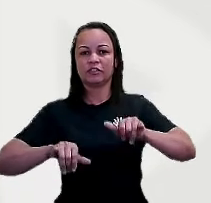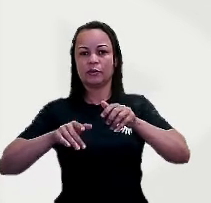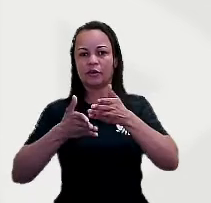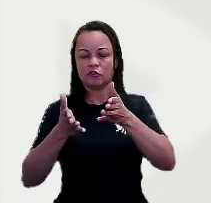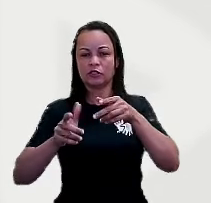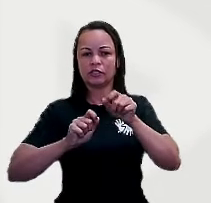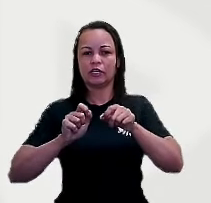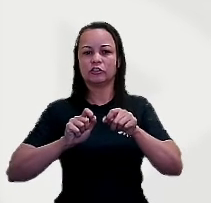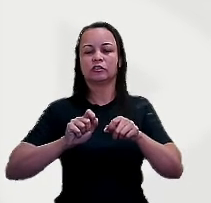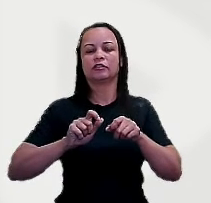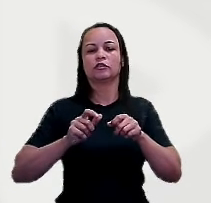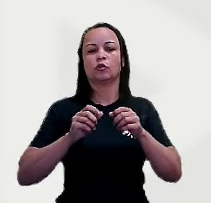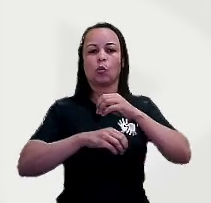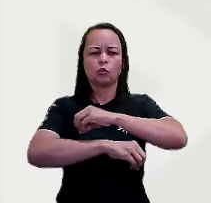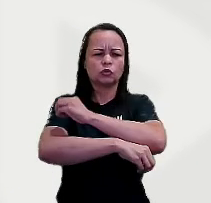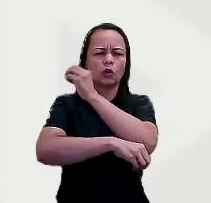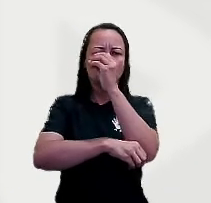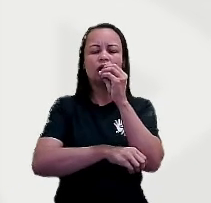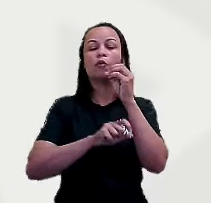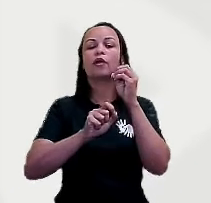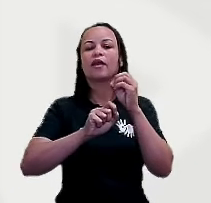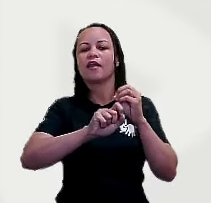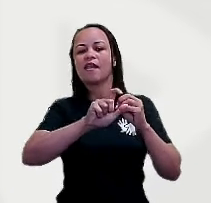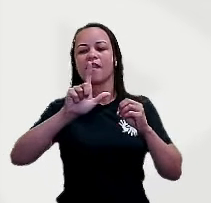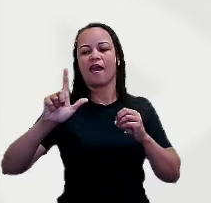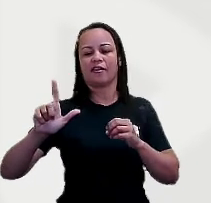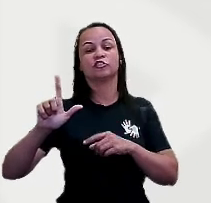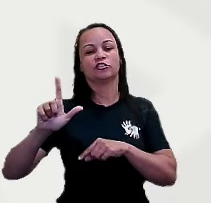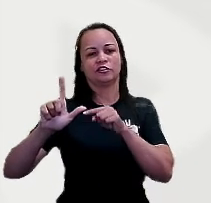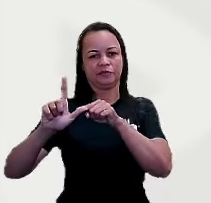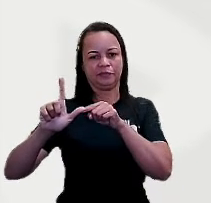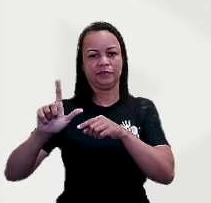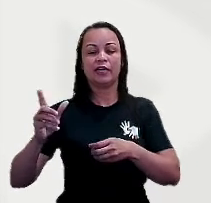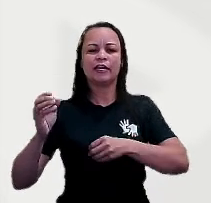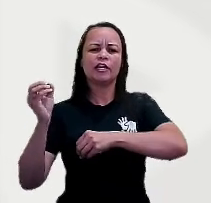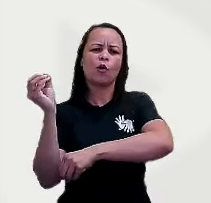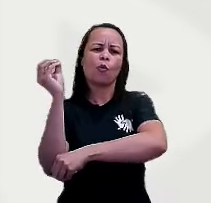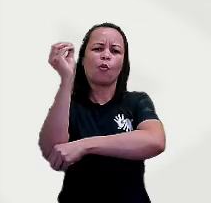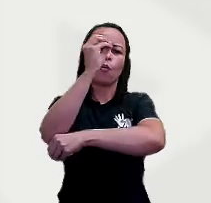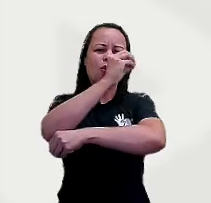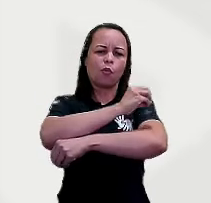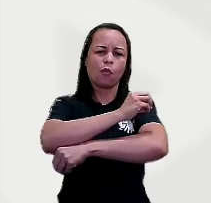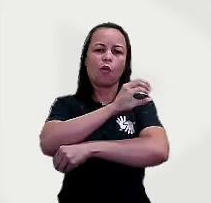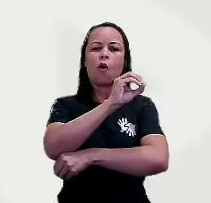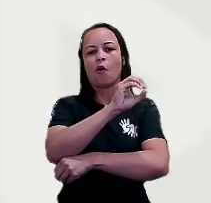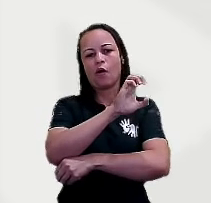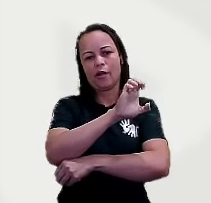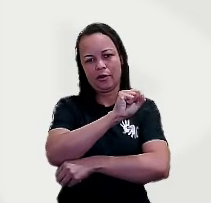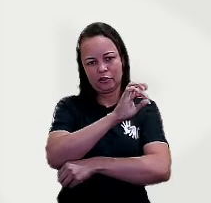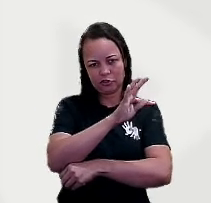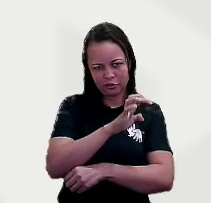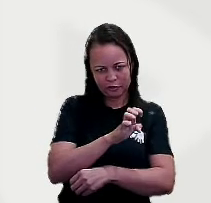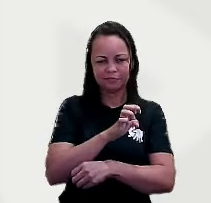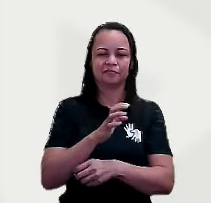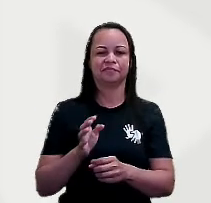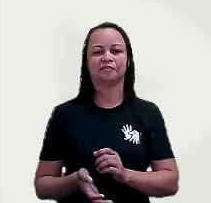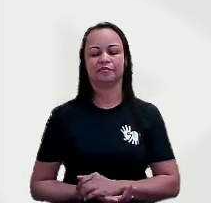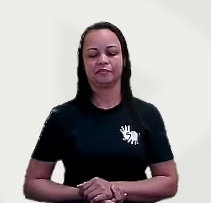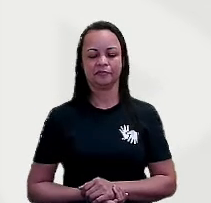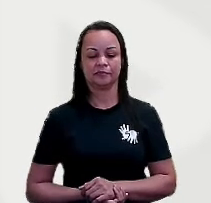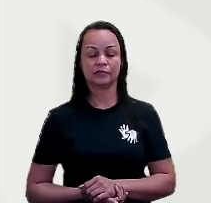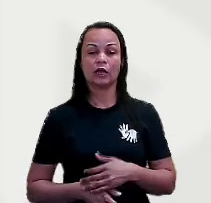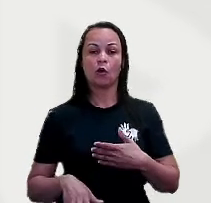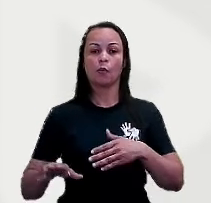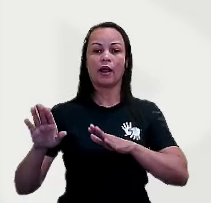leste, não é isso? E, obviamente, ele vai se pôr no oeste. O